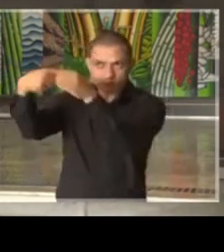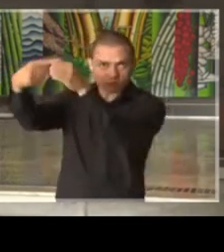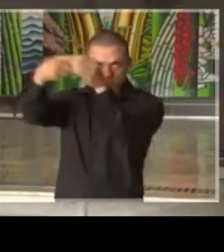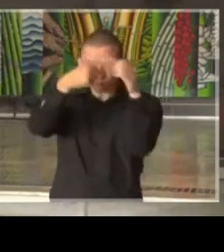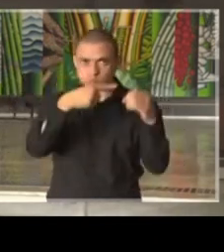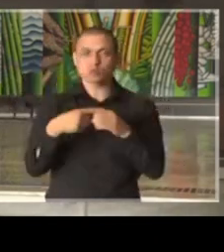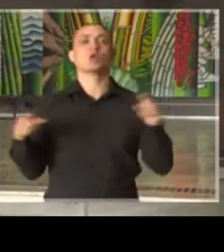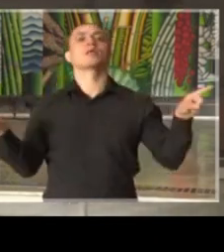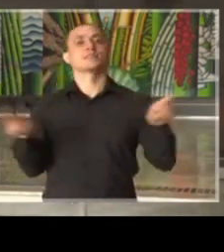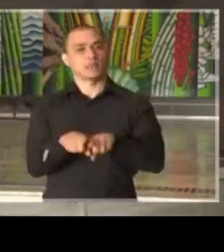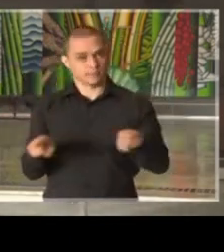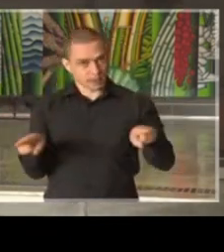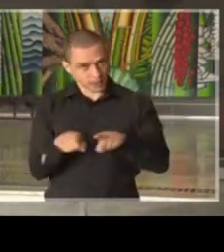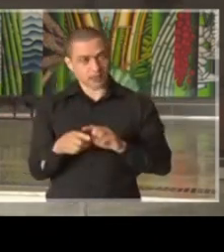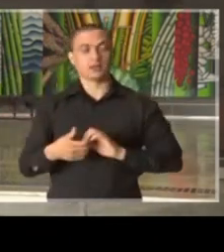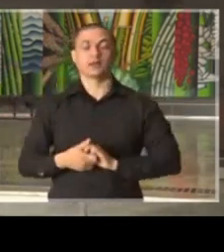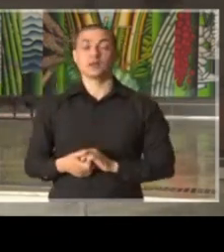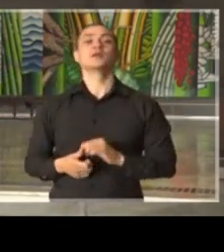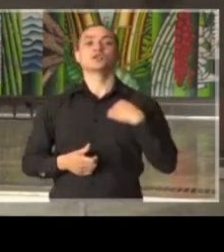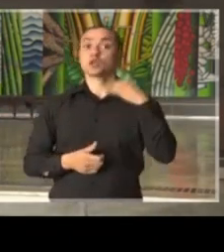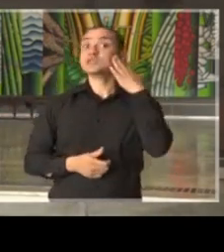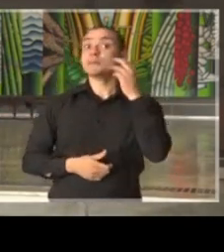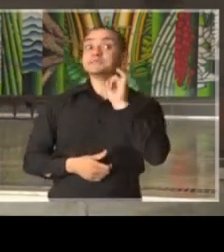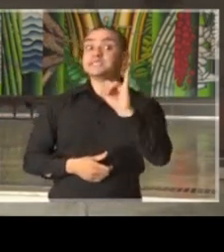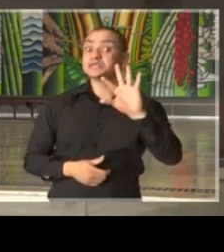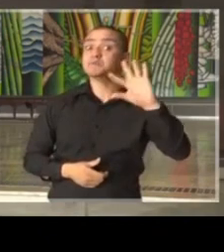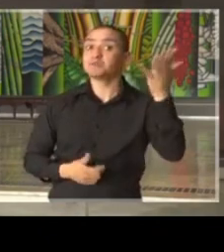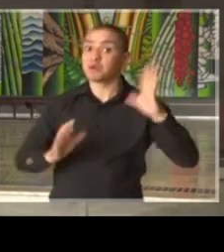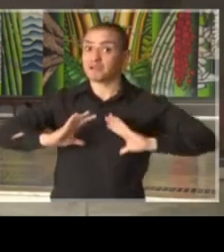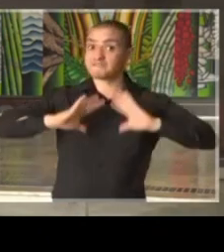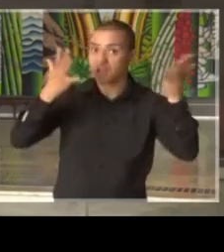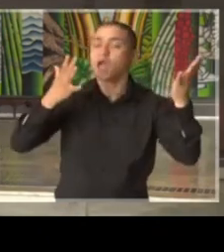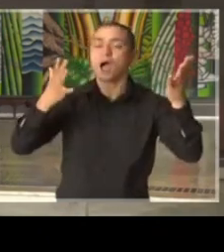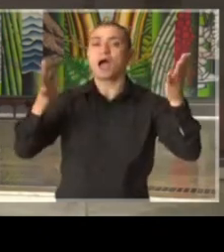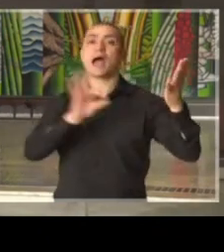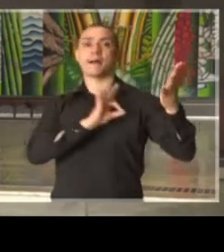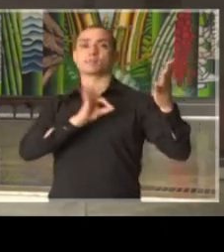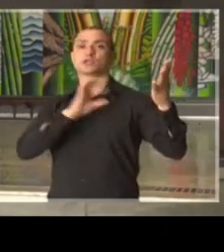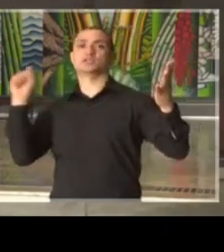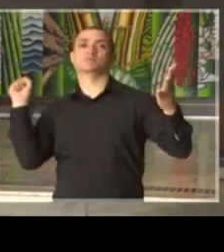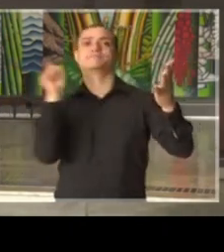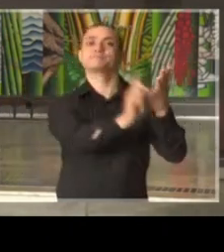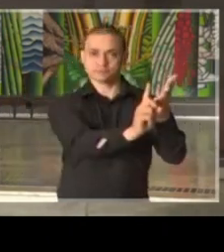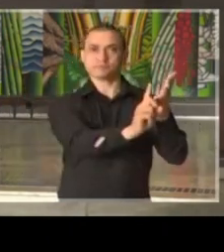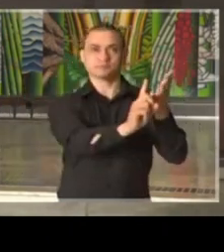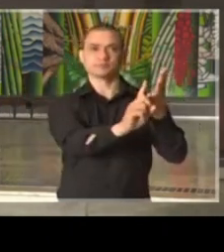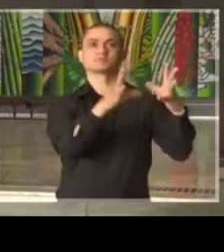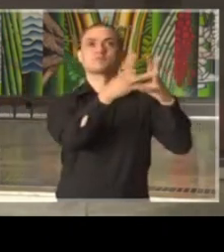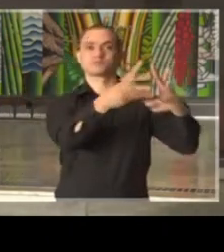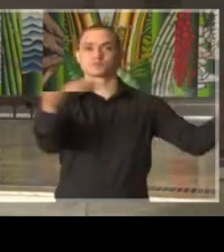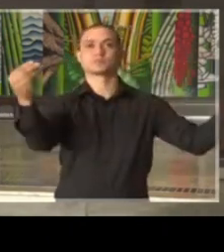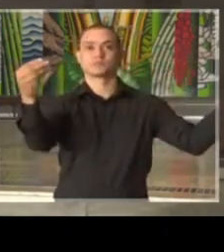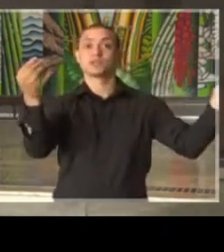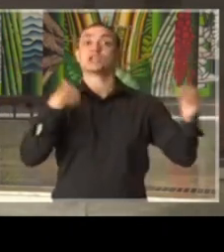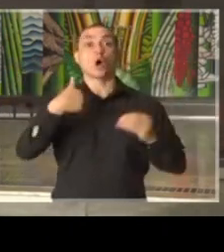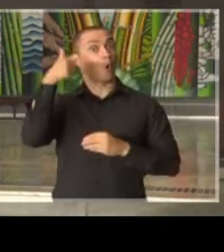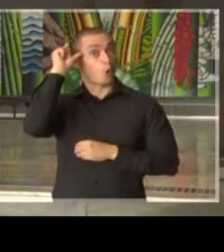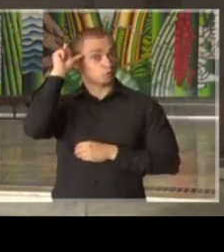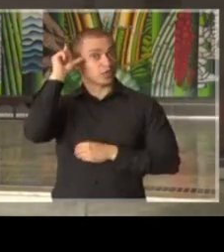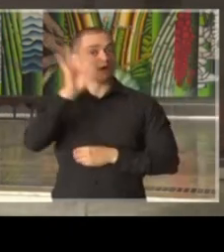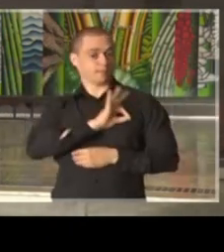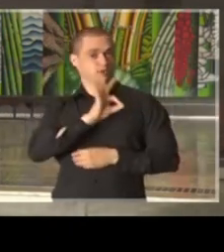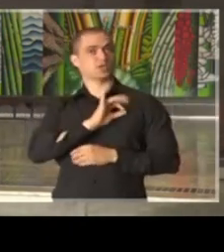644 municípios, saberemos agir. E a Polícia Militar e a Polícia Civil do Estado de São Paulo já foi orientada ontem,